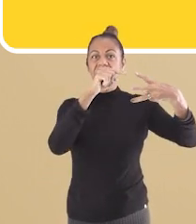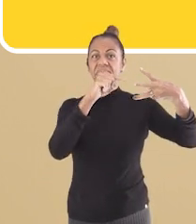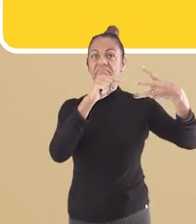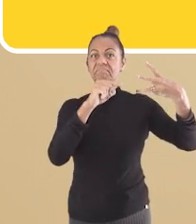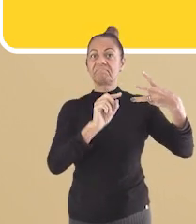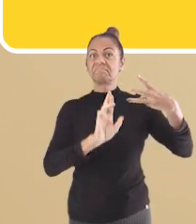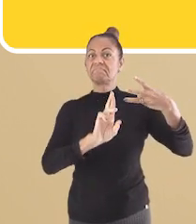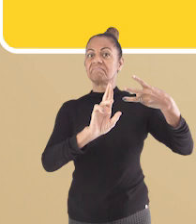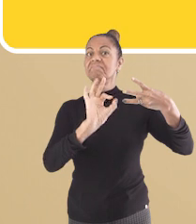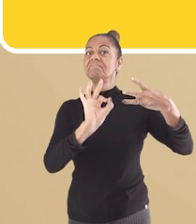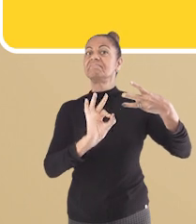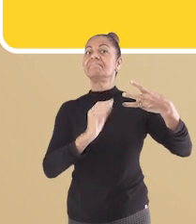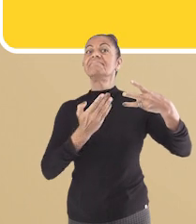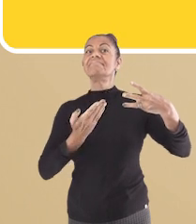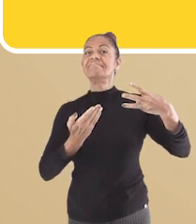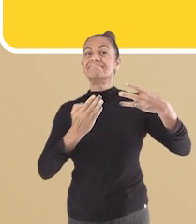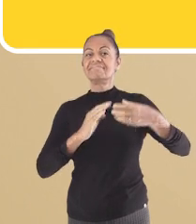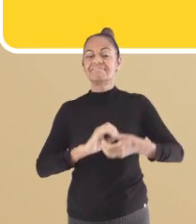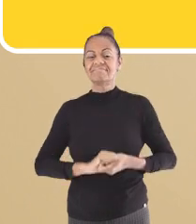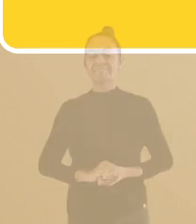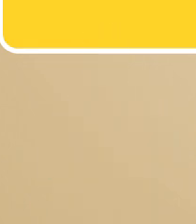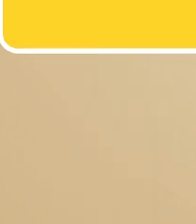Vou te dar um tempo para pensar.